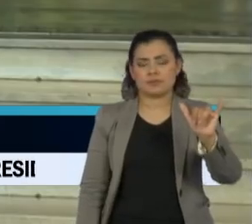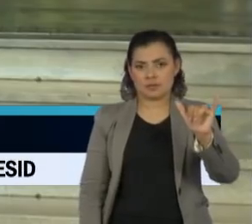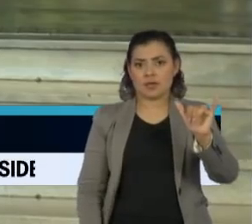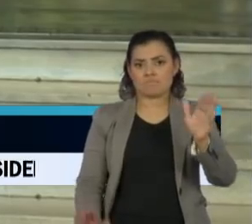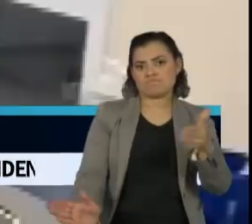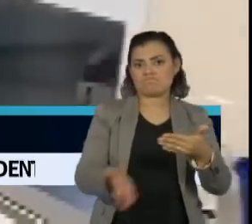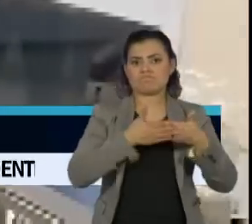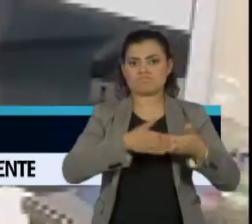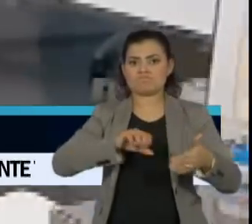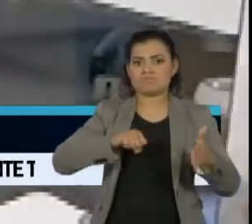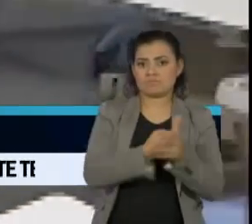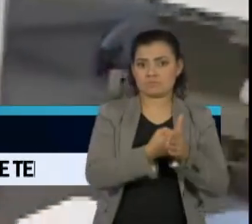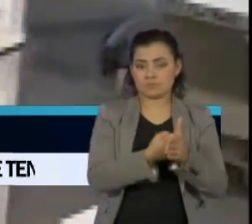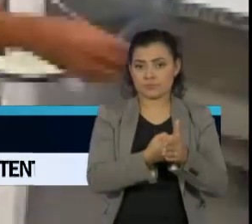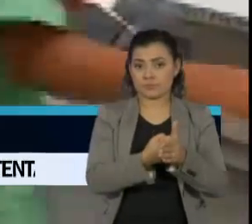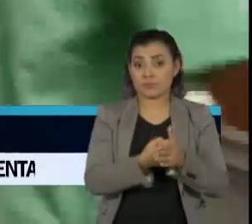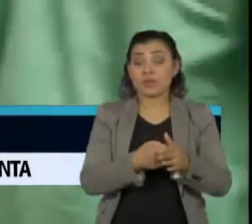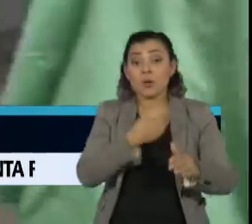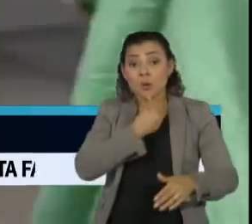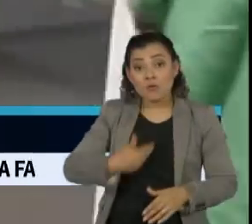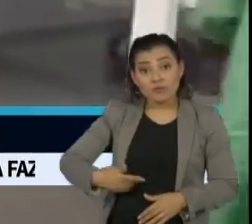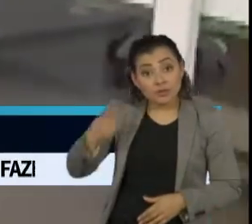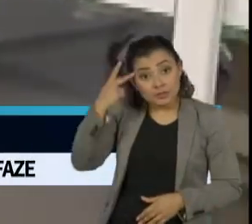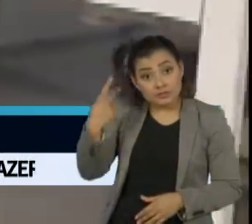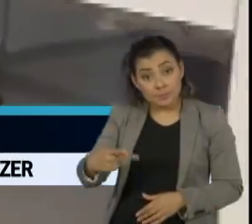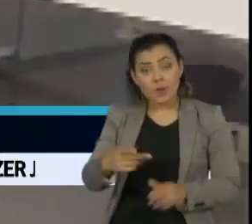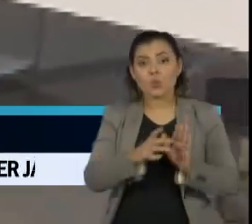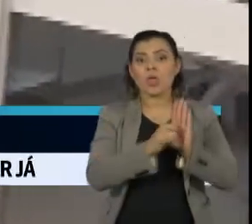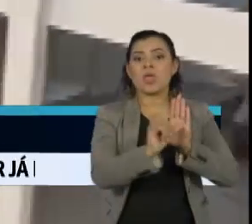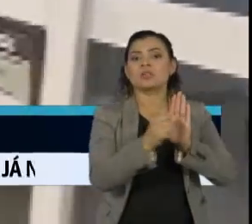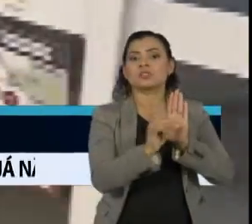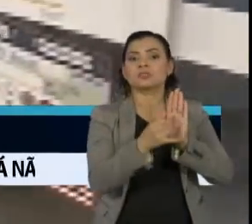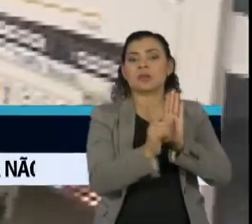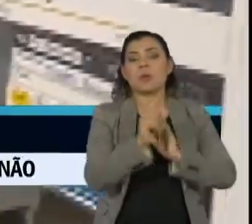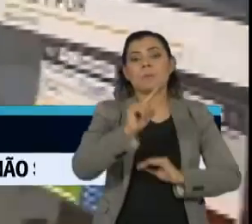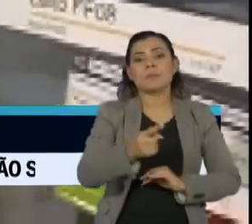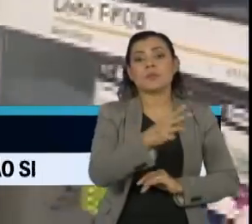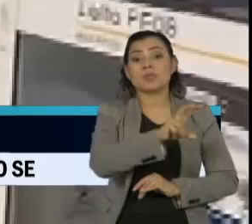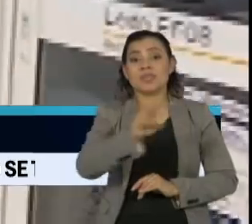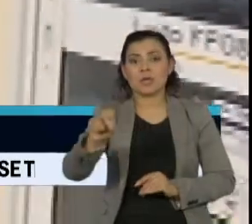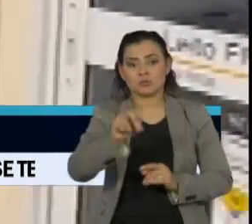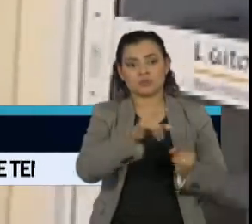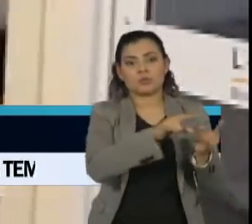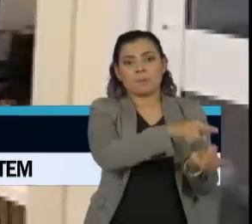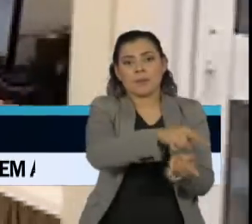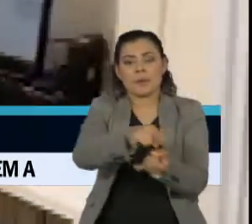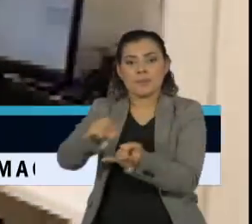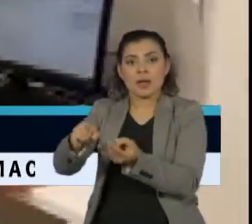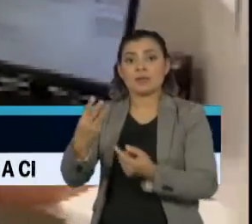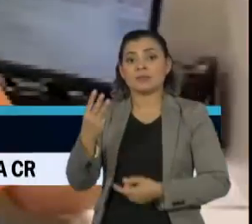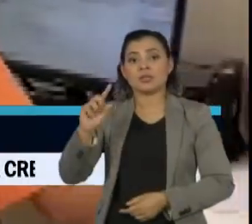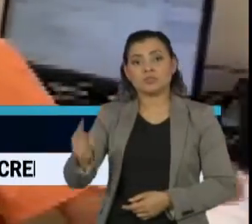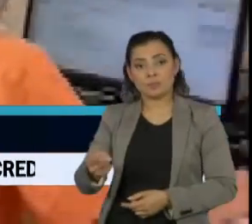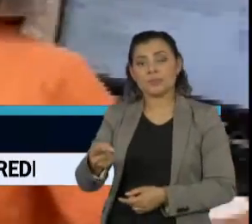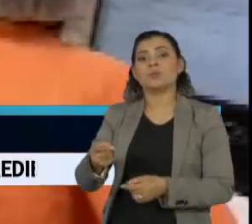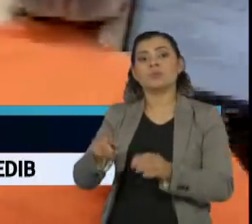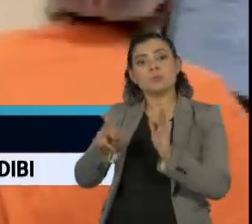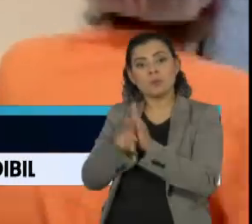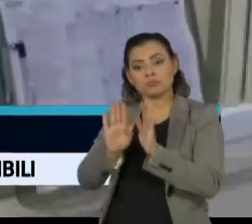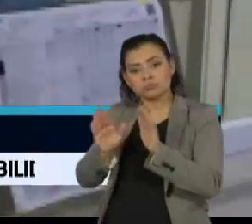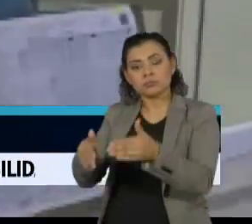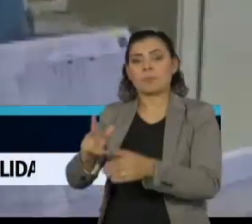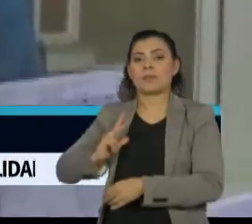mais restritivas. O governo de São Paulo abriu a dital para contratar 1.500 leitos de UTI e 3.000 leitos clínicos da rede